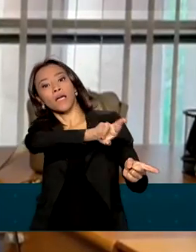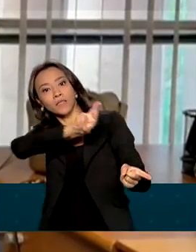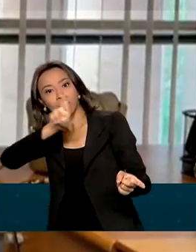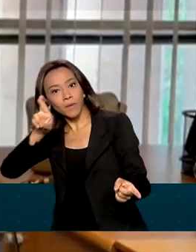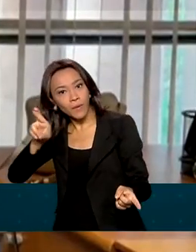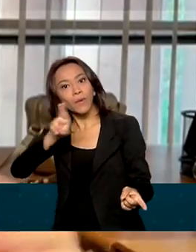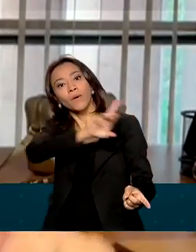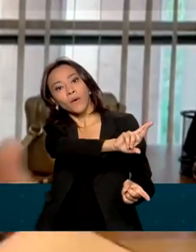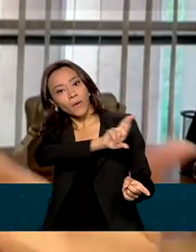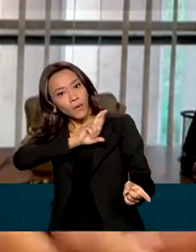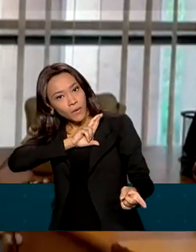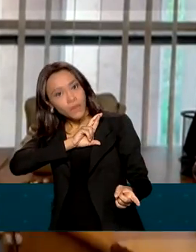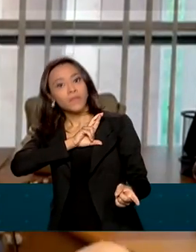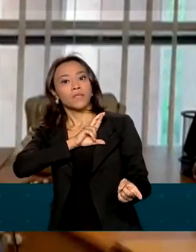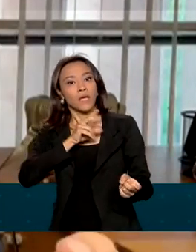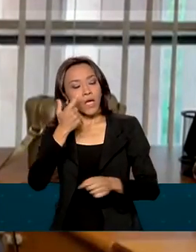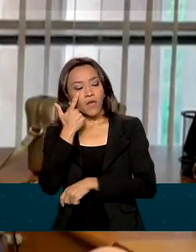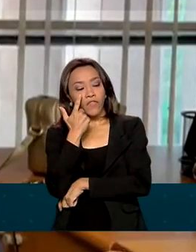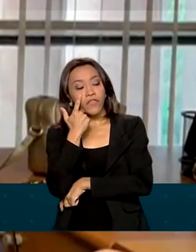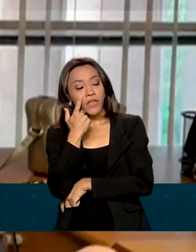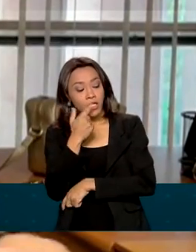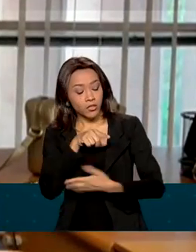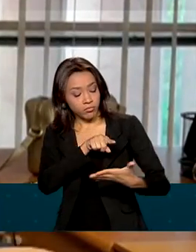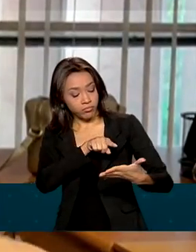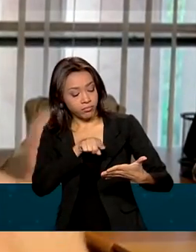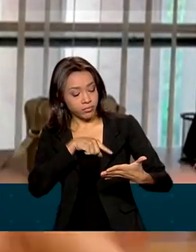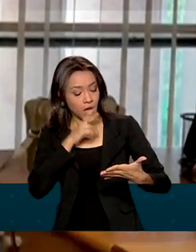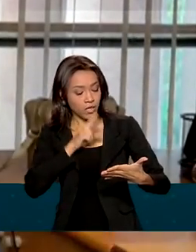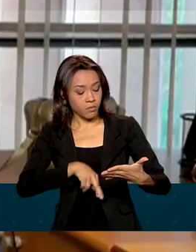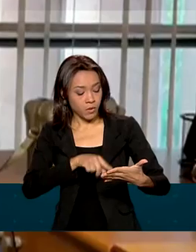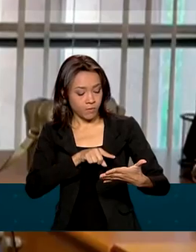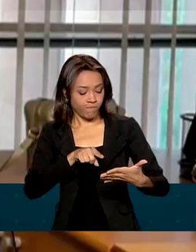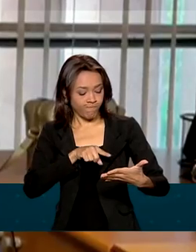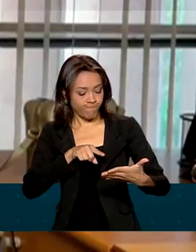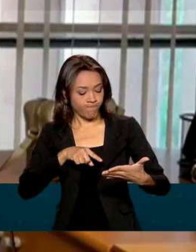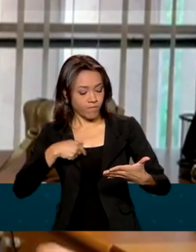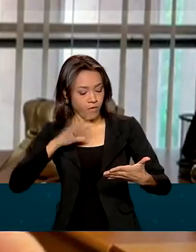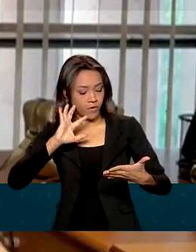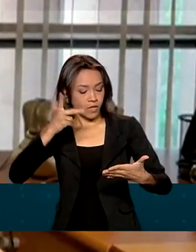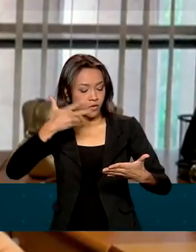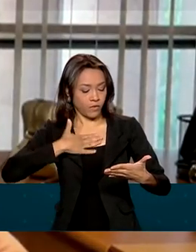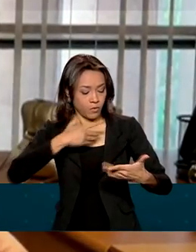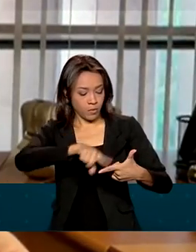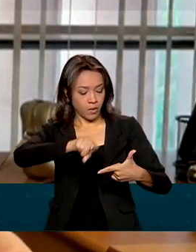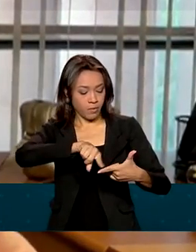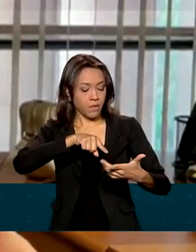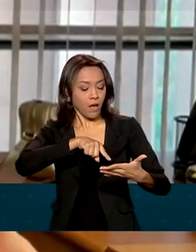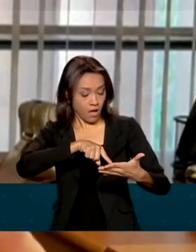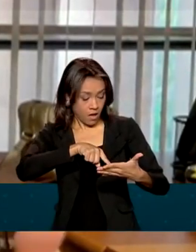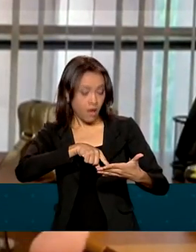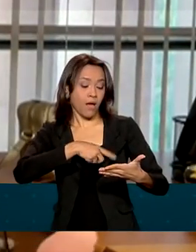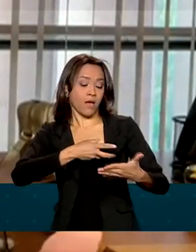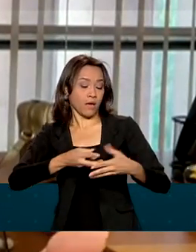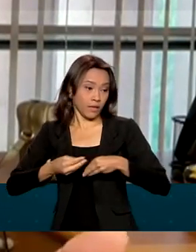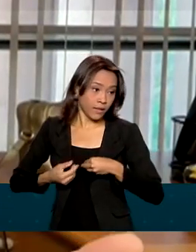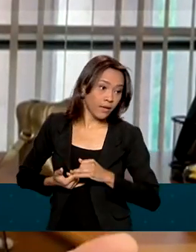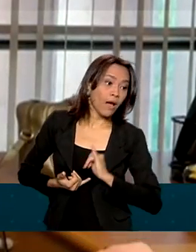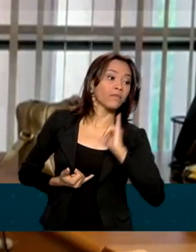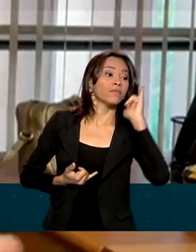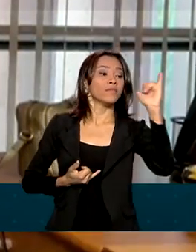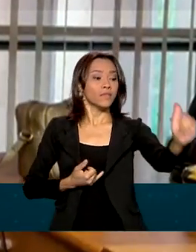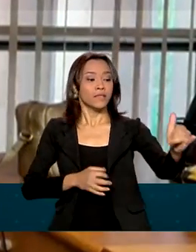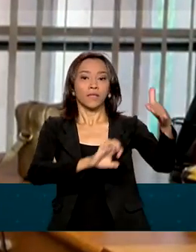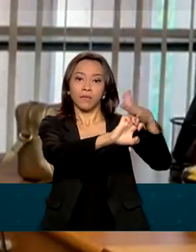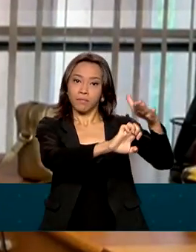caso, o consumidor observa a resposta, vê se o seu problema foi atendido, encaminha para a empresa e a empresa